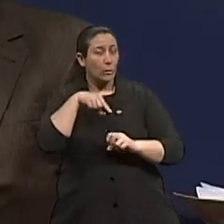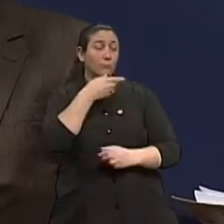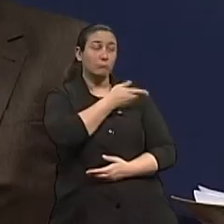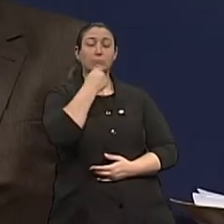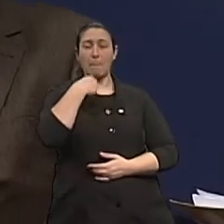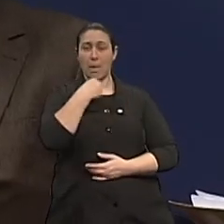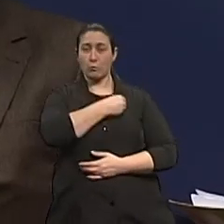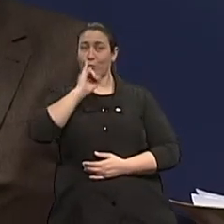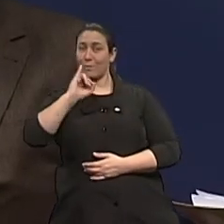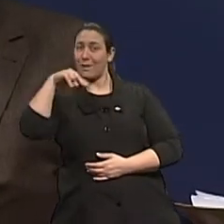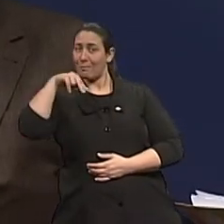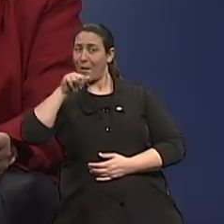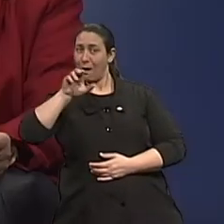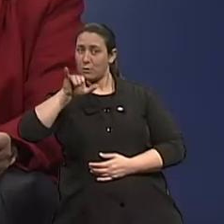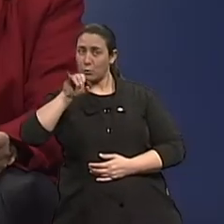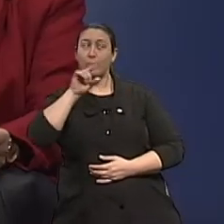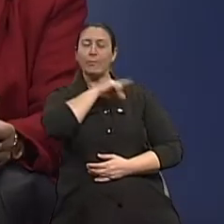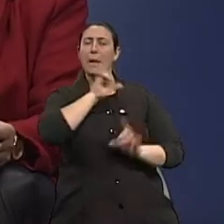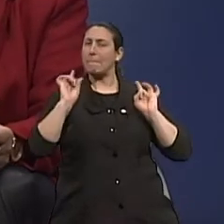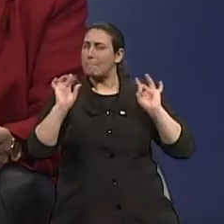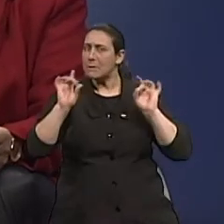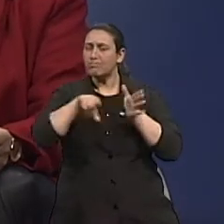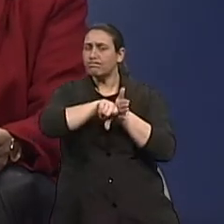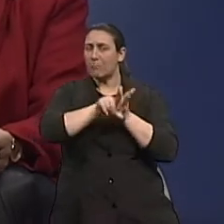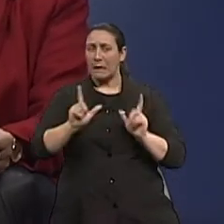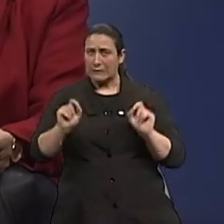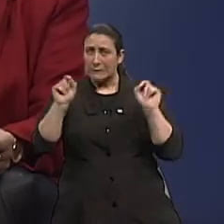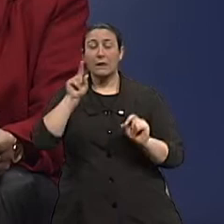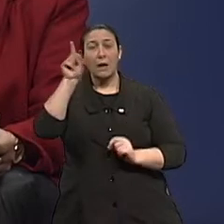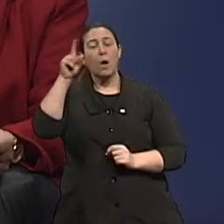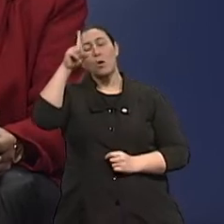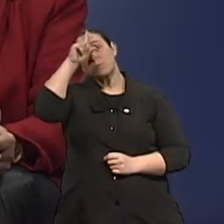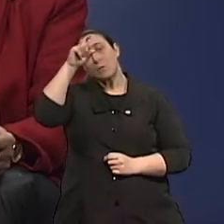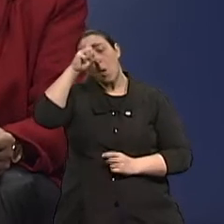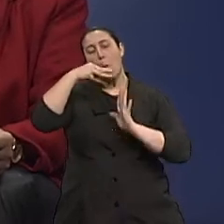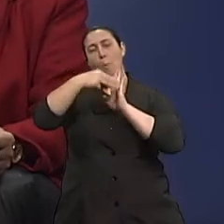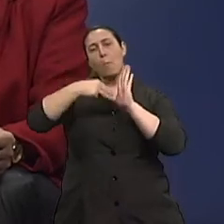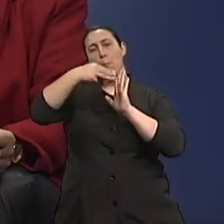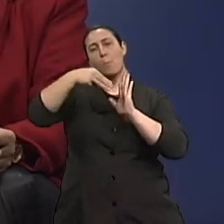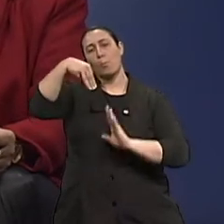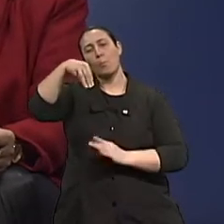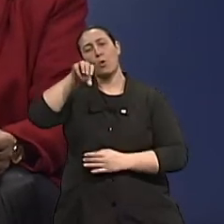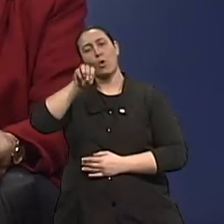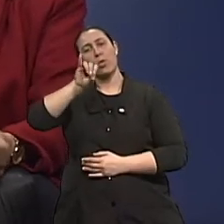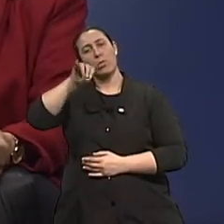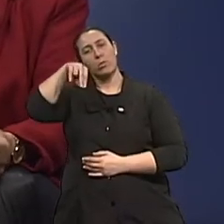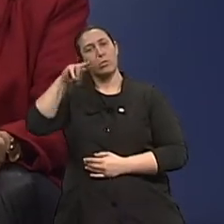Osório Malman, coloproctologista do Hospital Moinhos de Vento, que está nos trazendo muitas informações